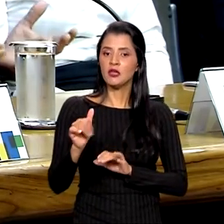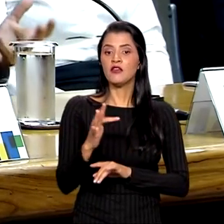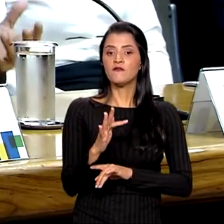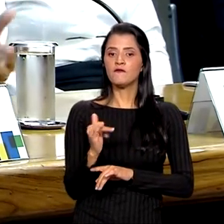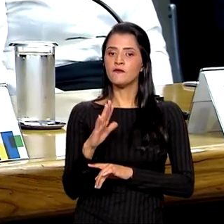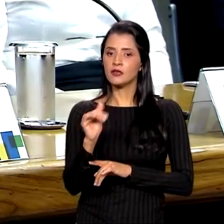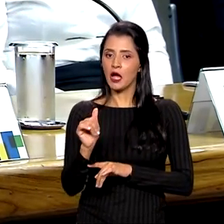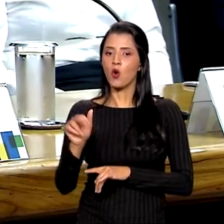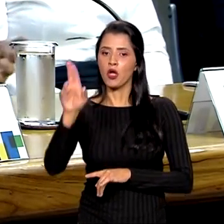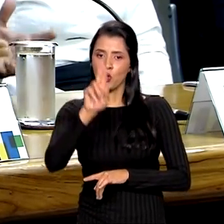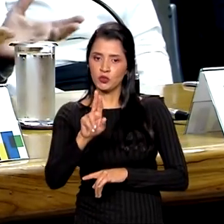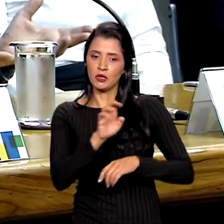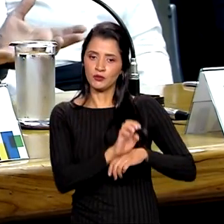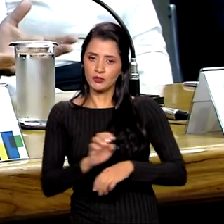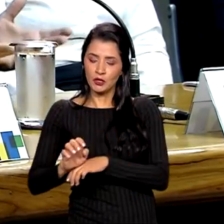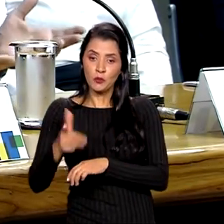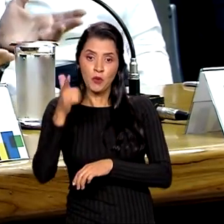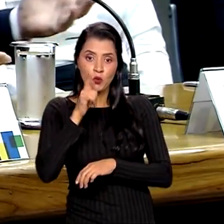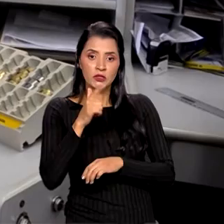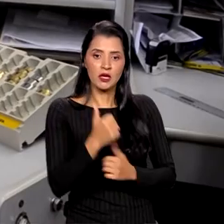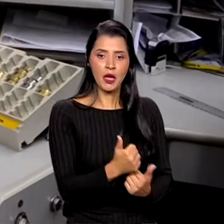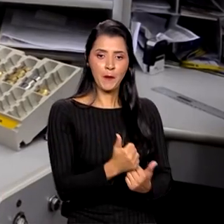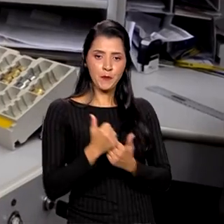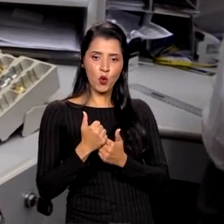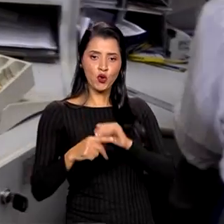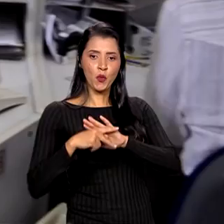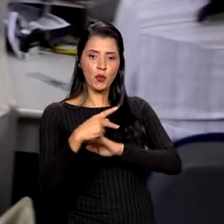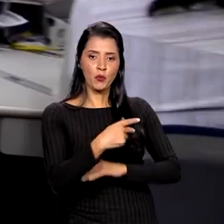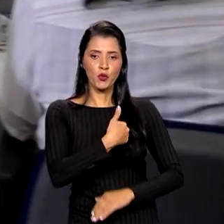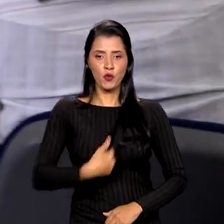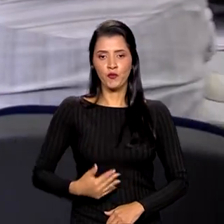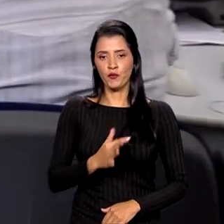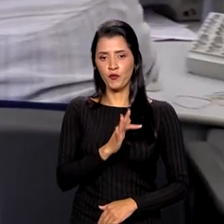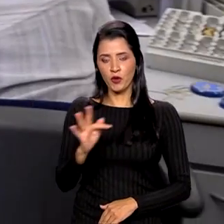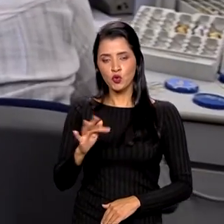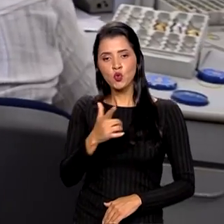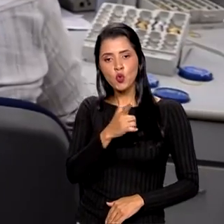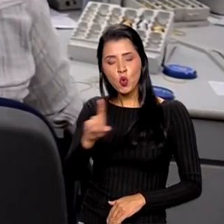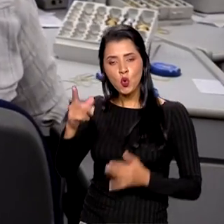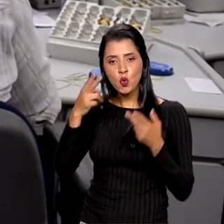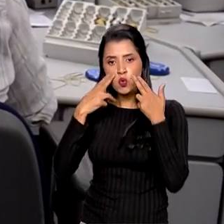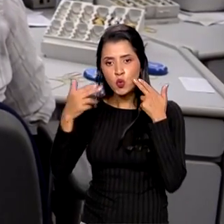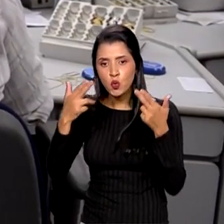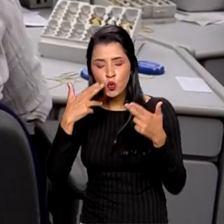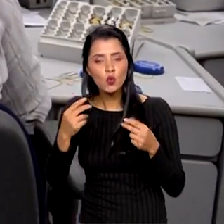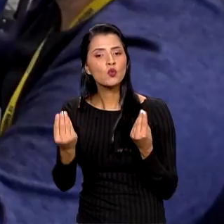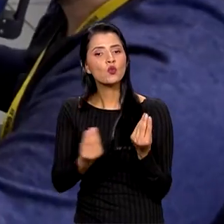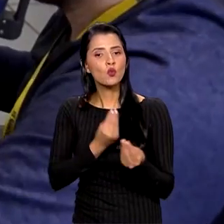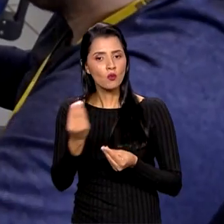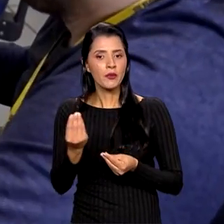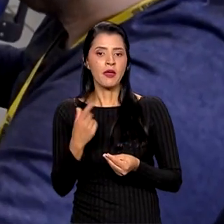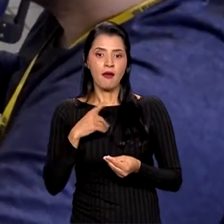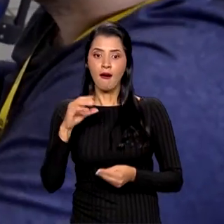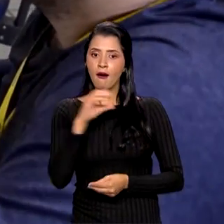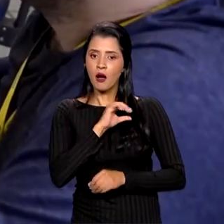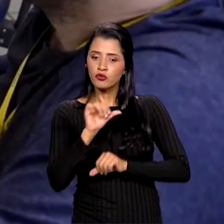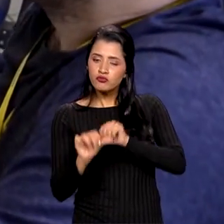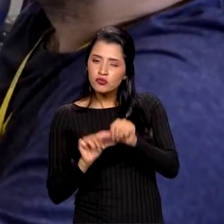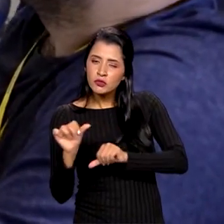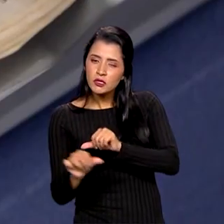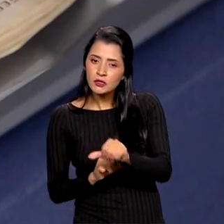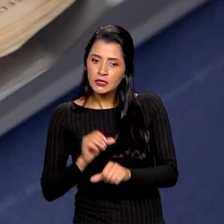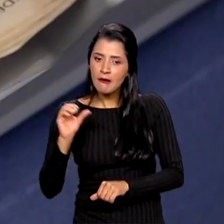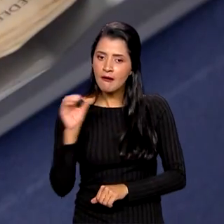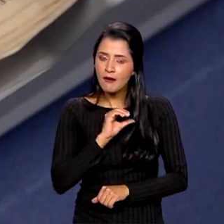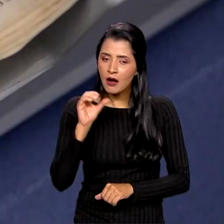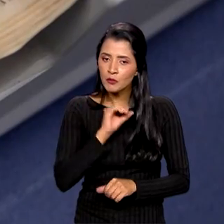estados para receber apoio do governo federal. Outra novidade são alterações que pretendem agilizar o processo